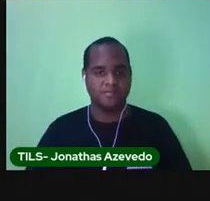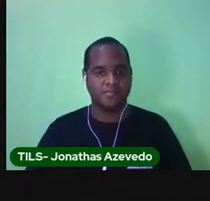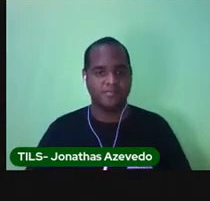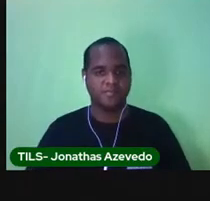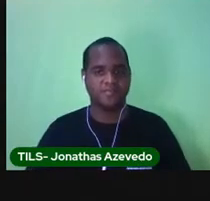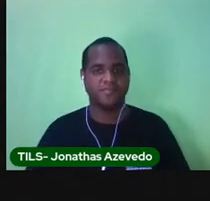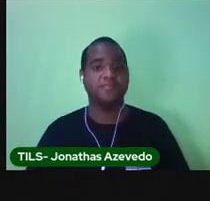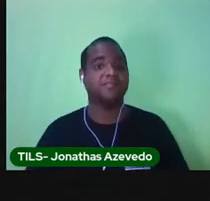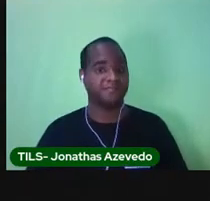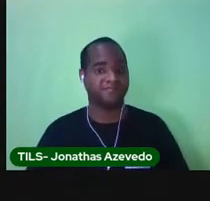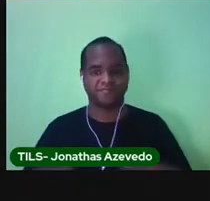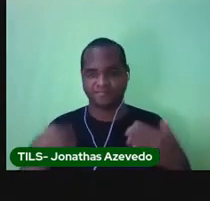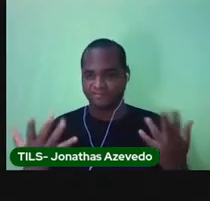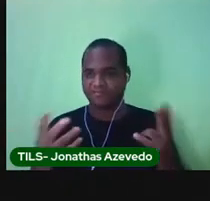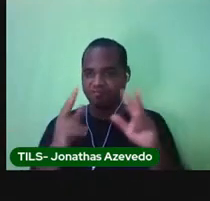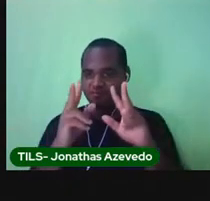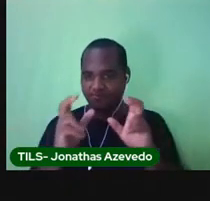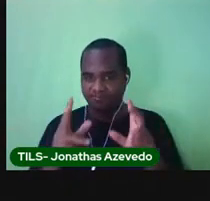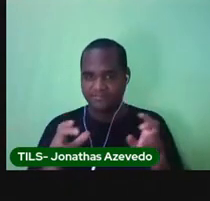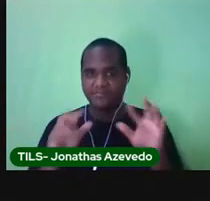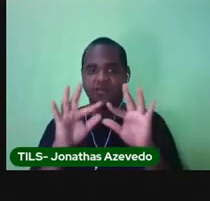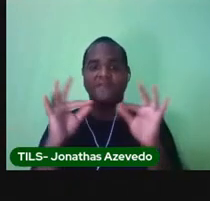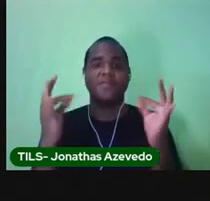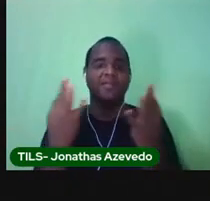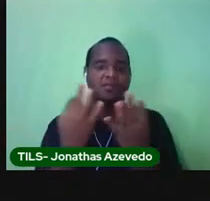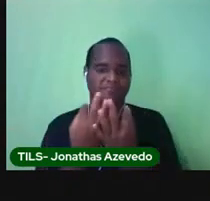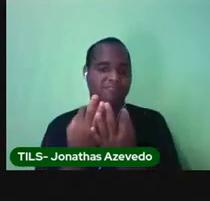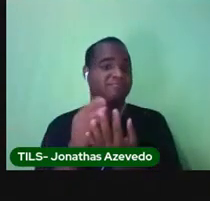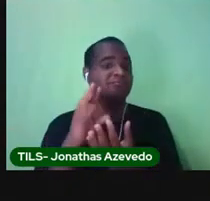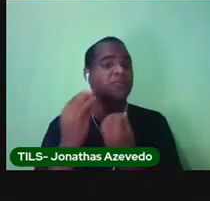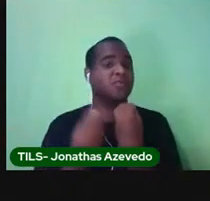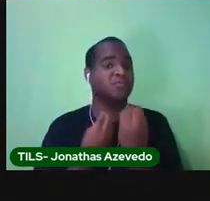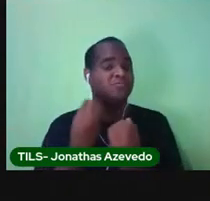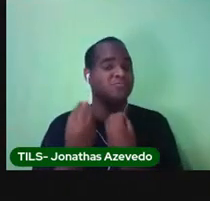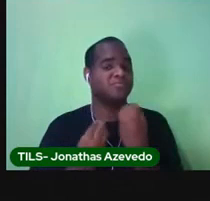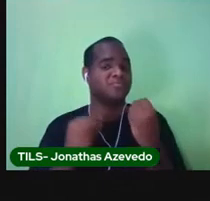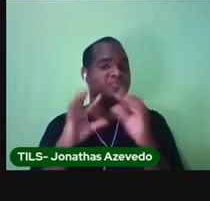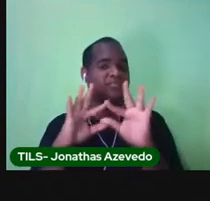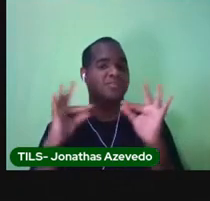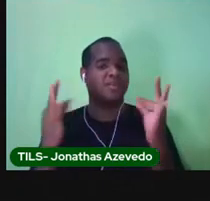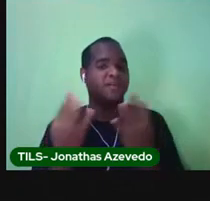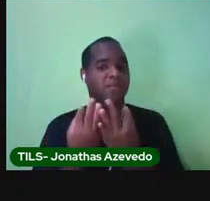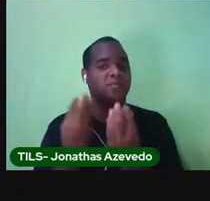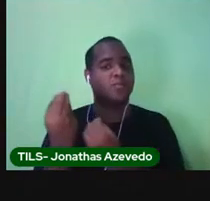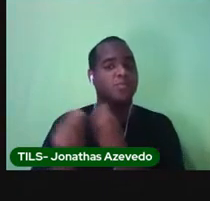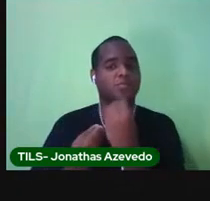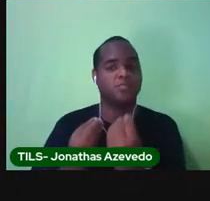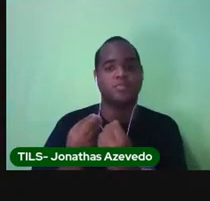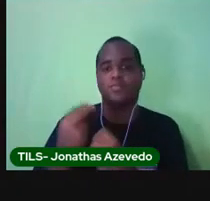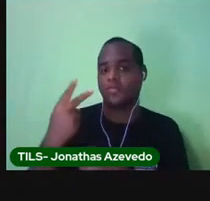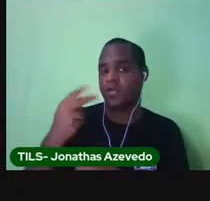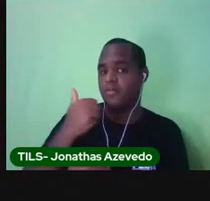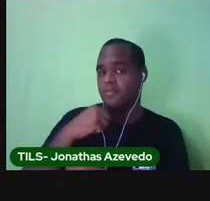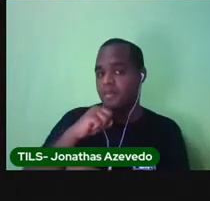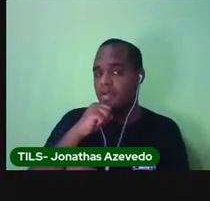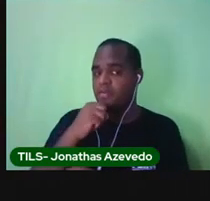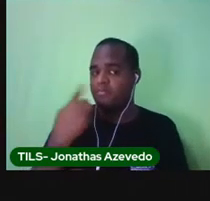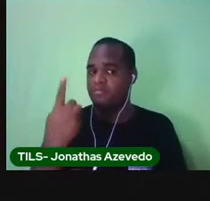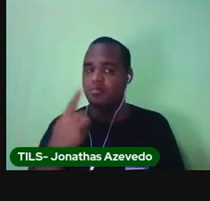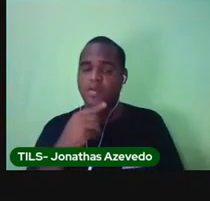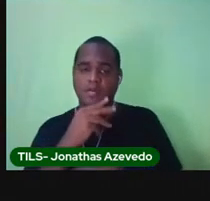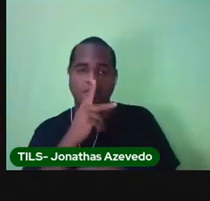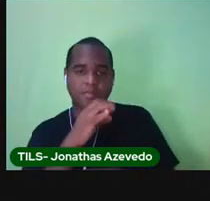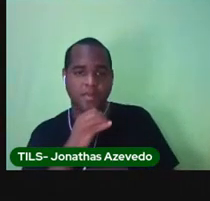Entendeu? Tipos de família. Como é a tua família? Duas mães? Uma mãe e um pai?